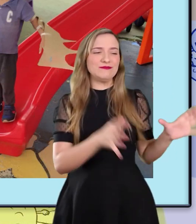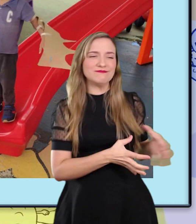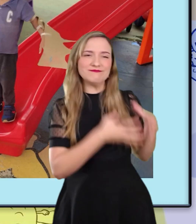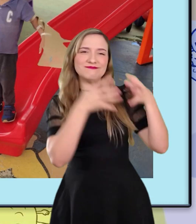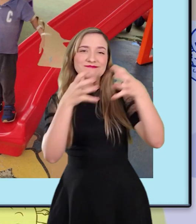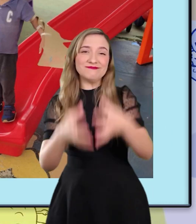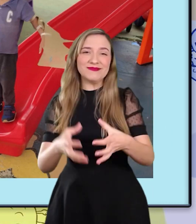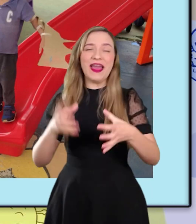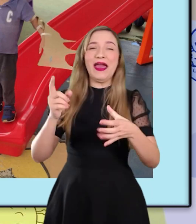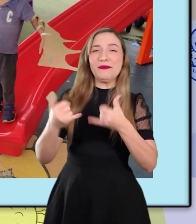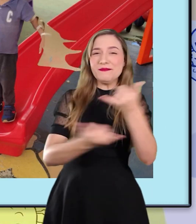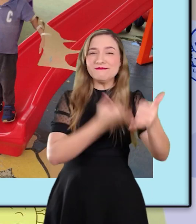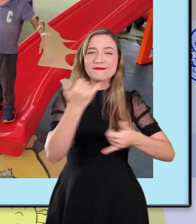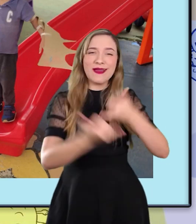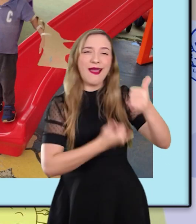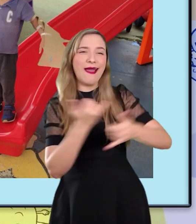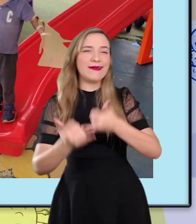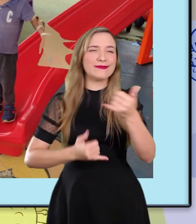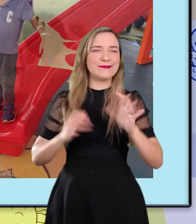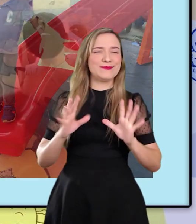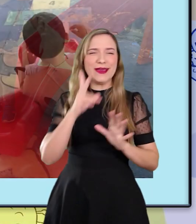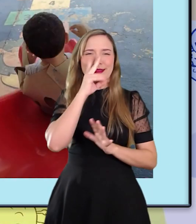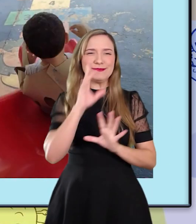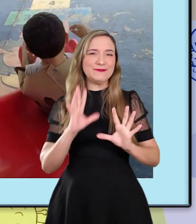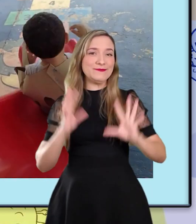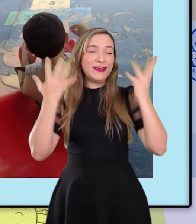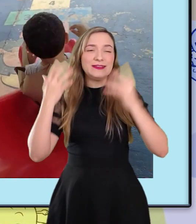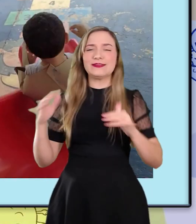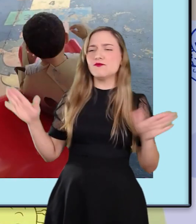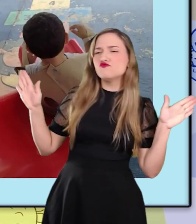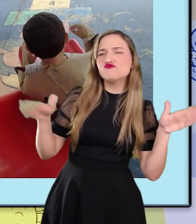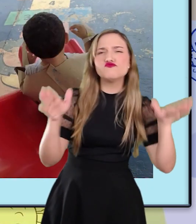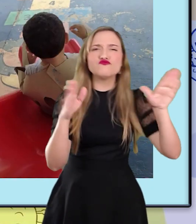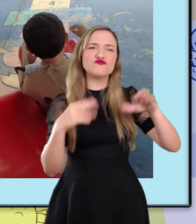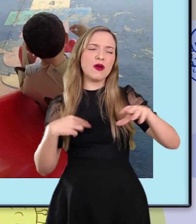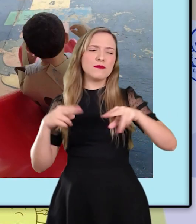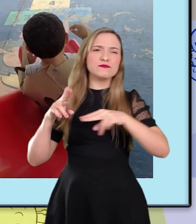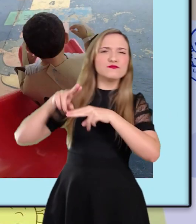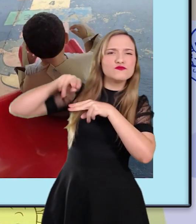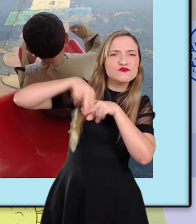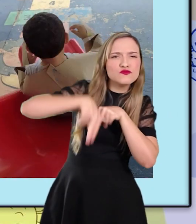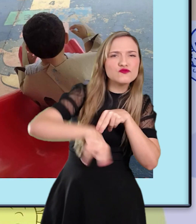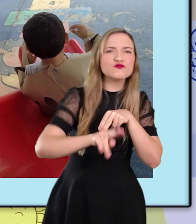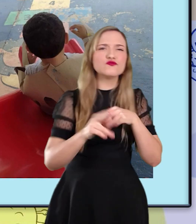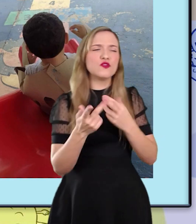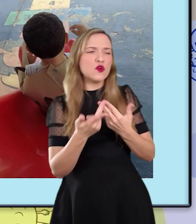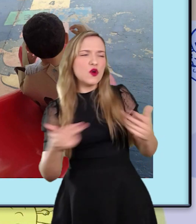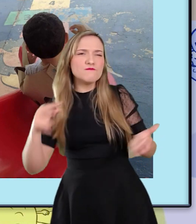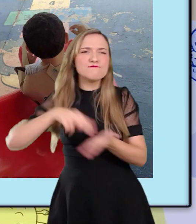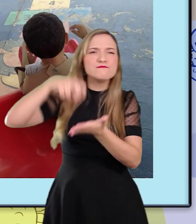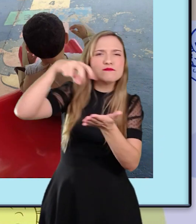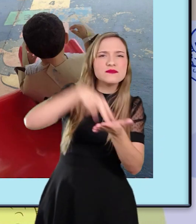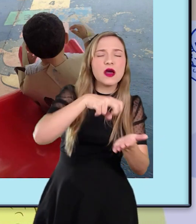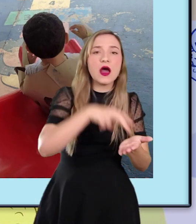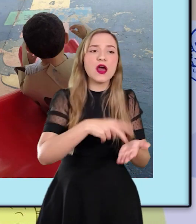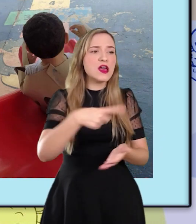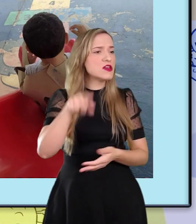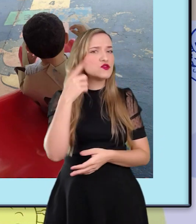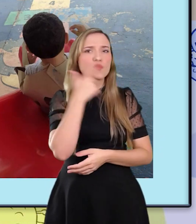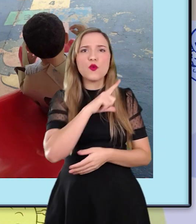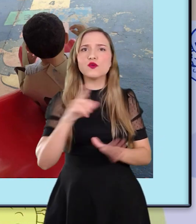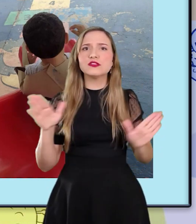para o pátio. E bate asas daqui. E correga e salta. E não conseguiu voar. Então, eu